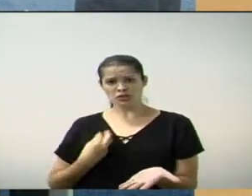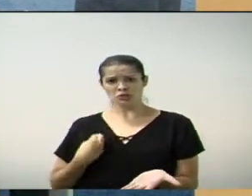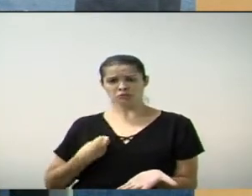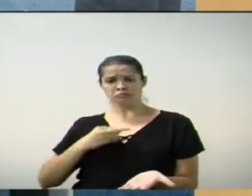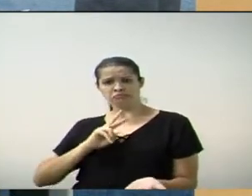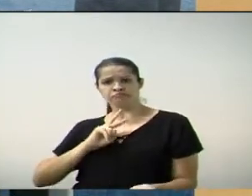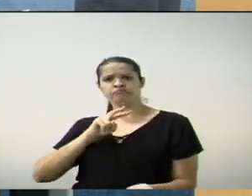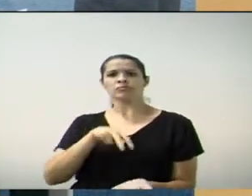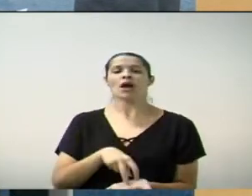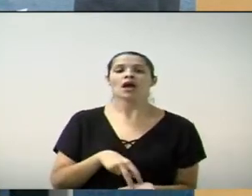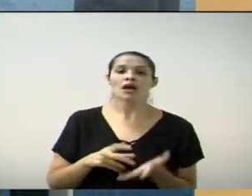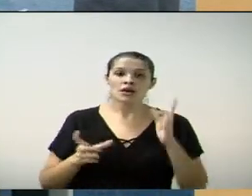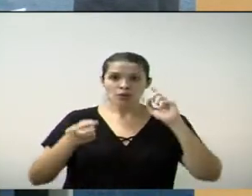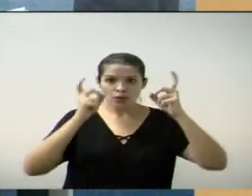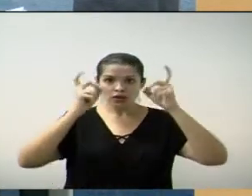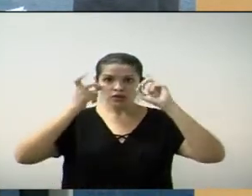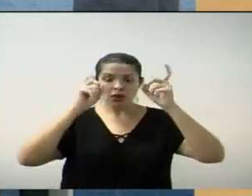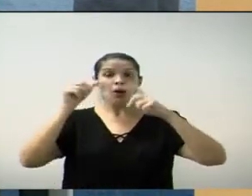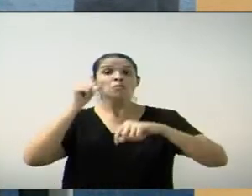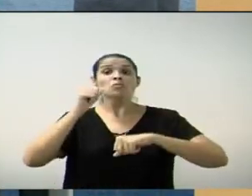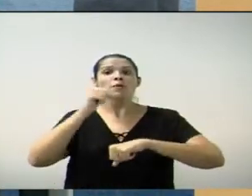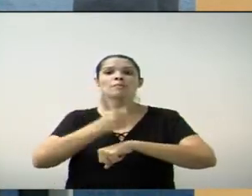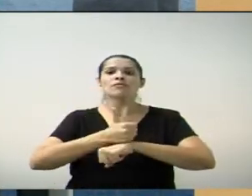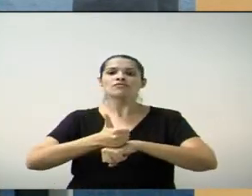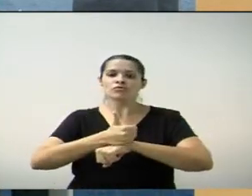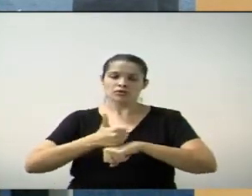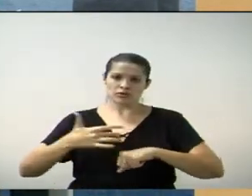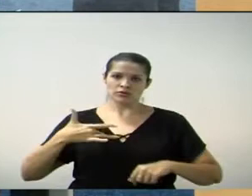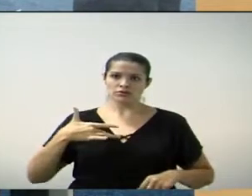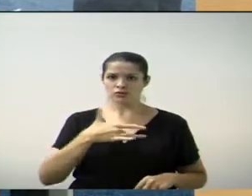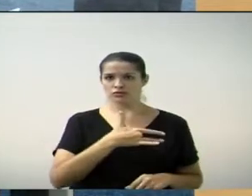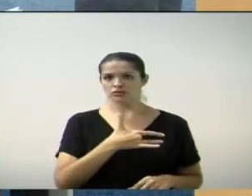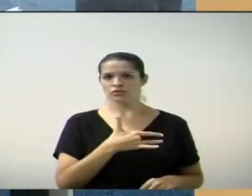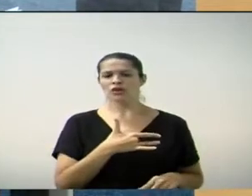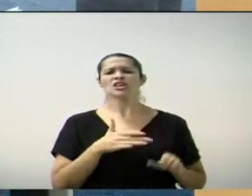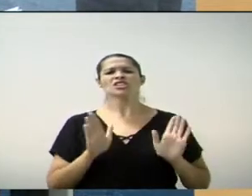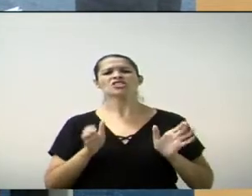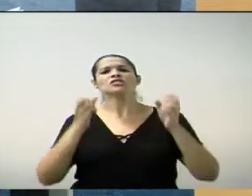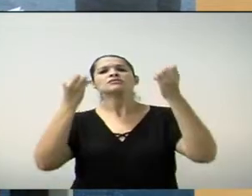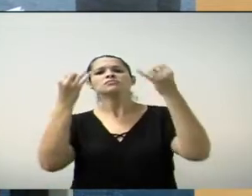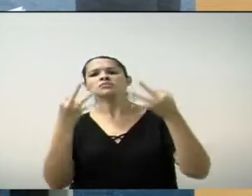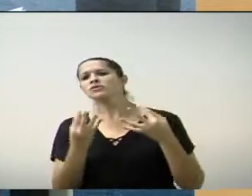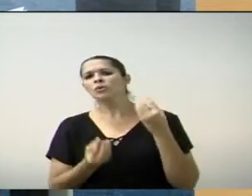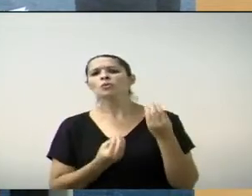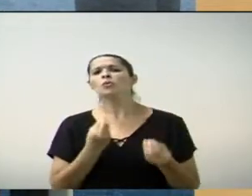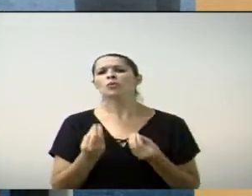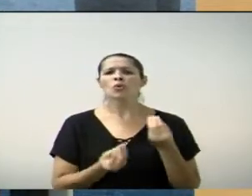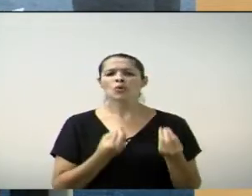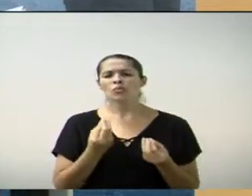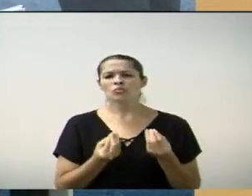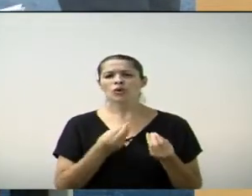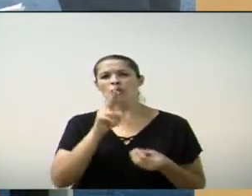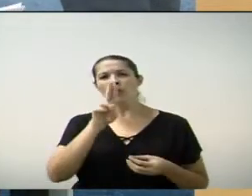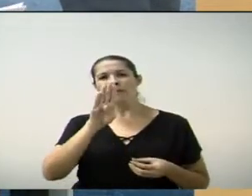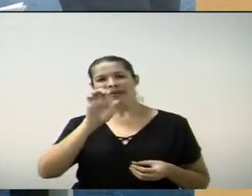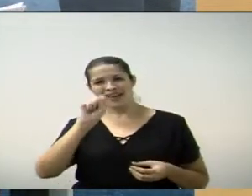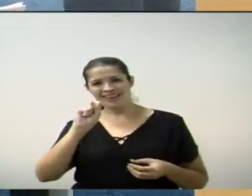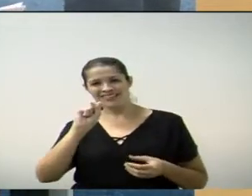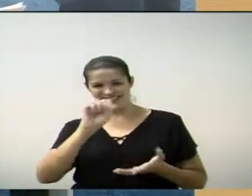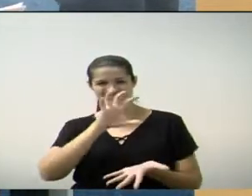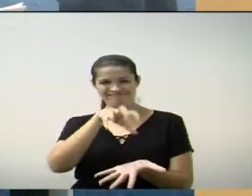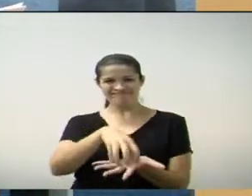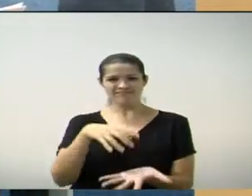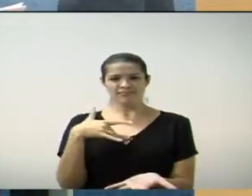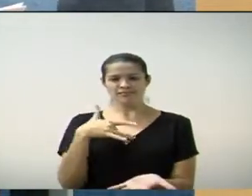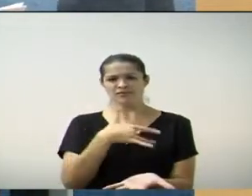reunião com uma profissional da Secretaria de Saúde que nos falou sobre a Qualis UBS. Então, eu quero me debruçar para